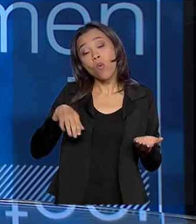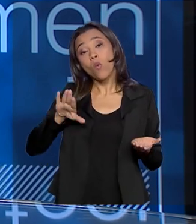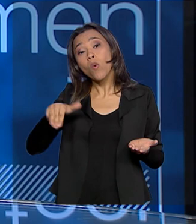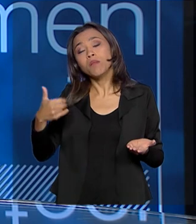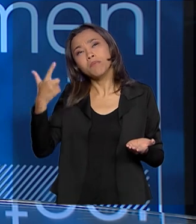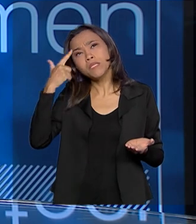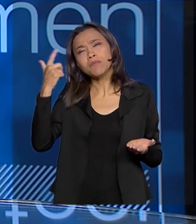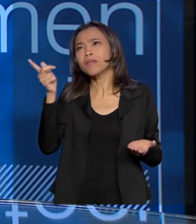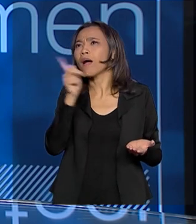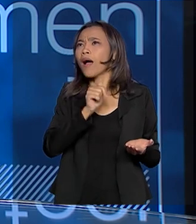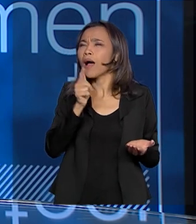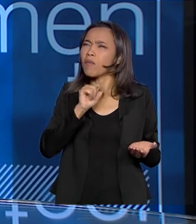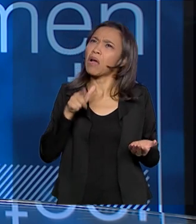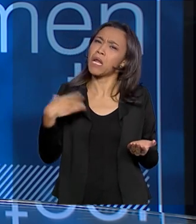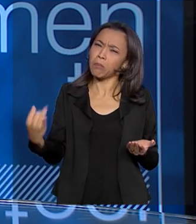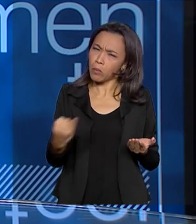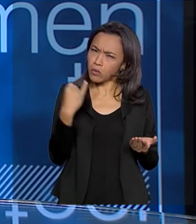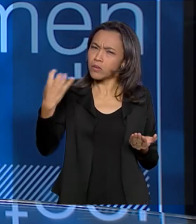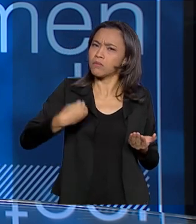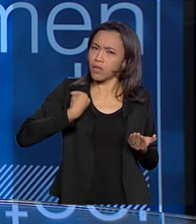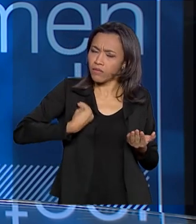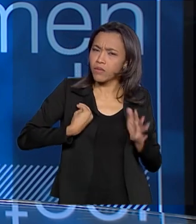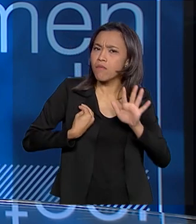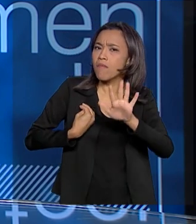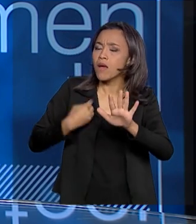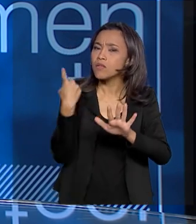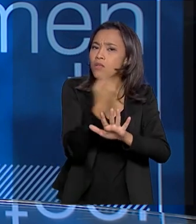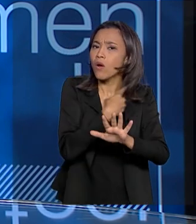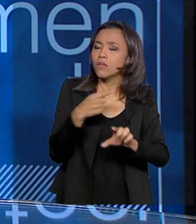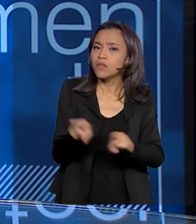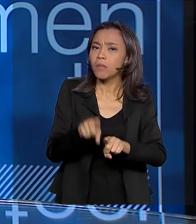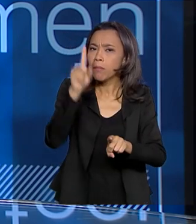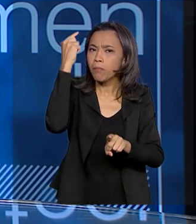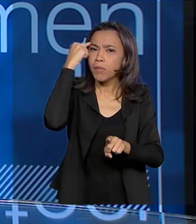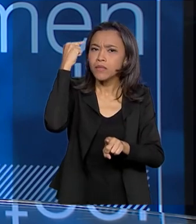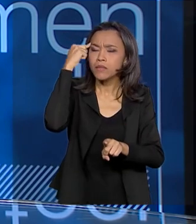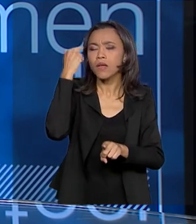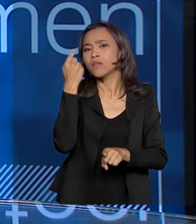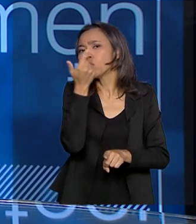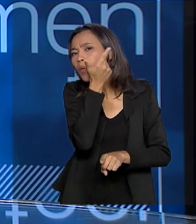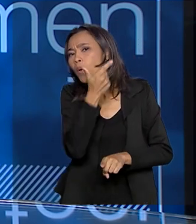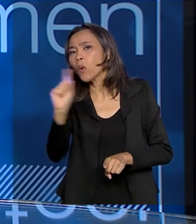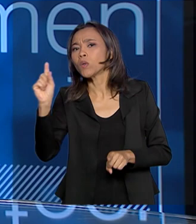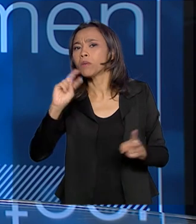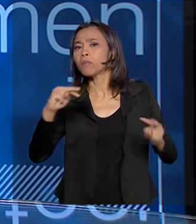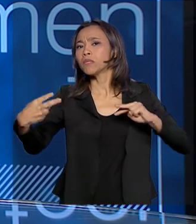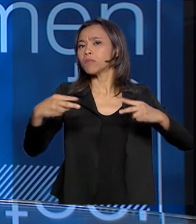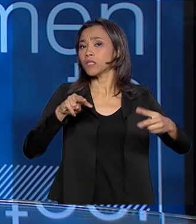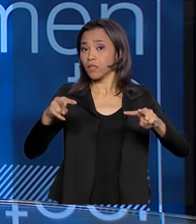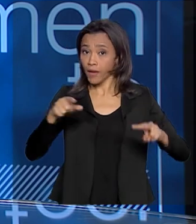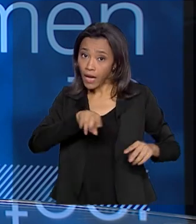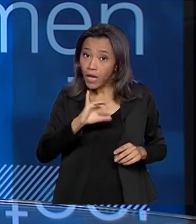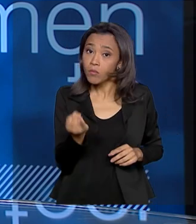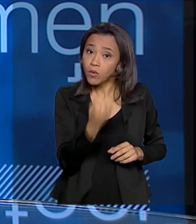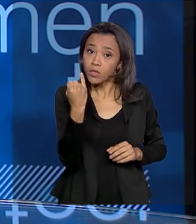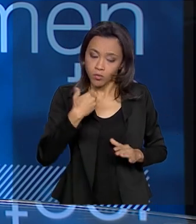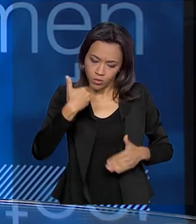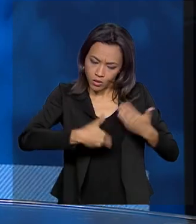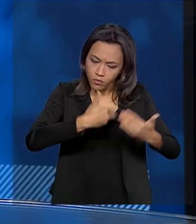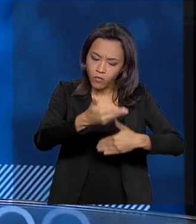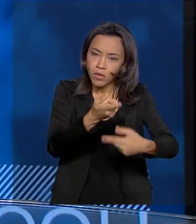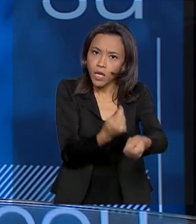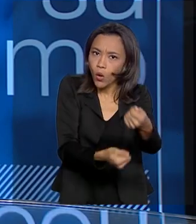água, ela é essencial para a vida, mas nós temos também que pensar sob outro ângulo, que é a água, ela essencial para o desenvolvimento